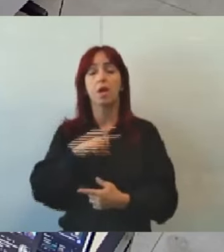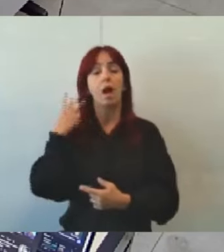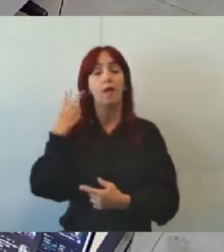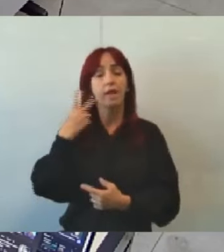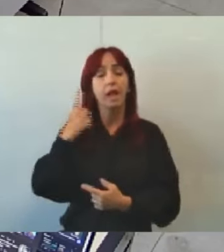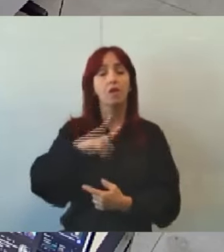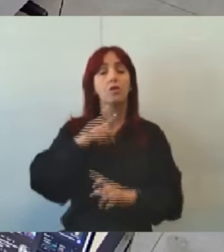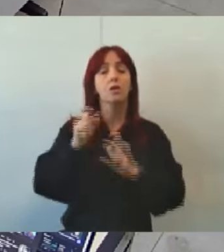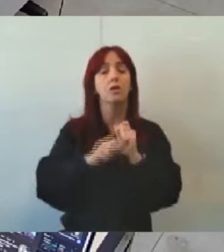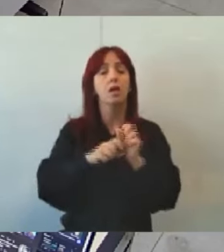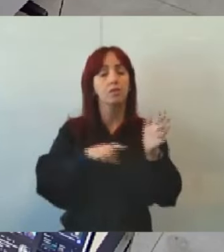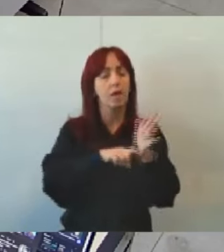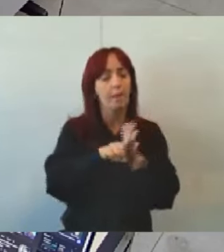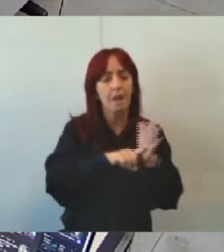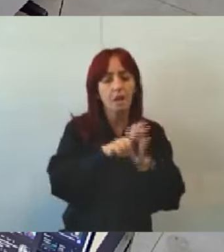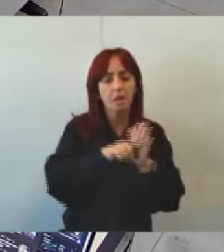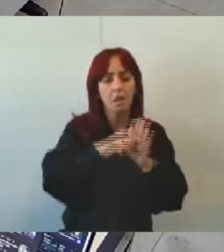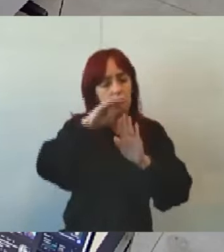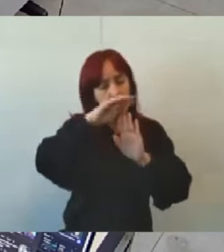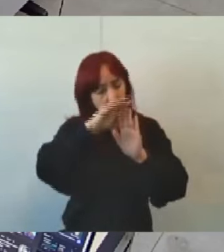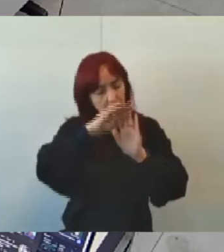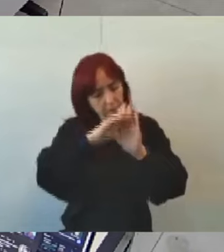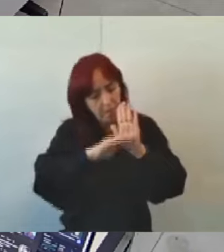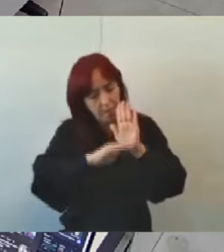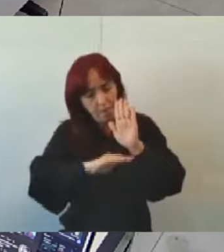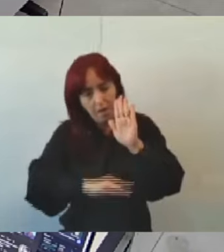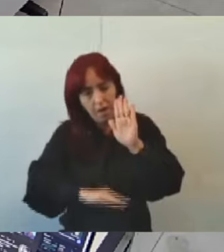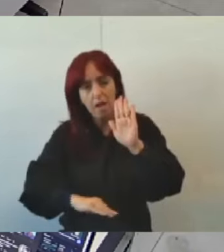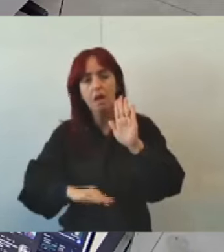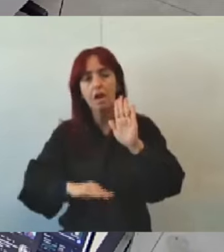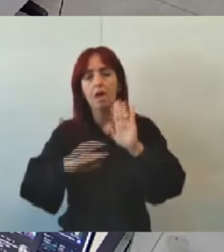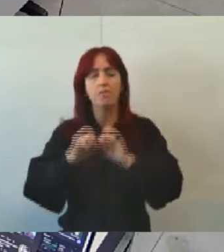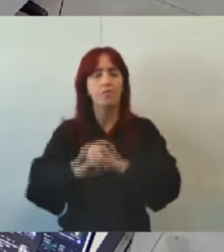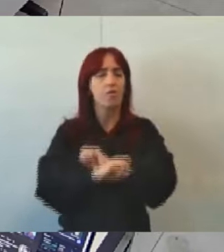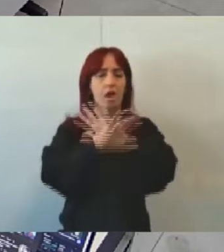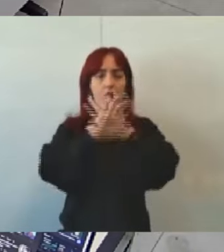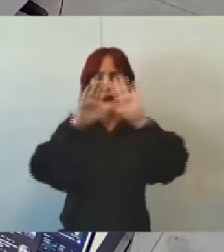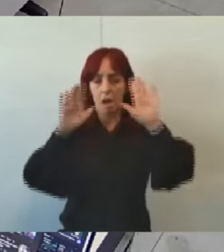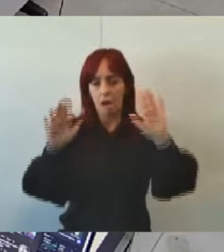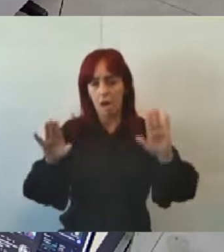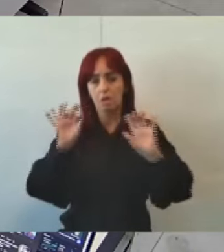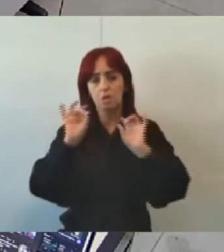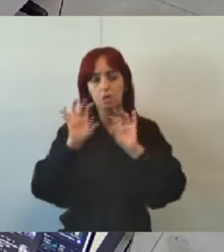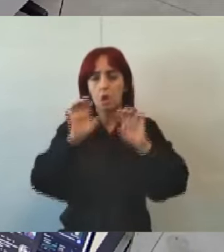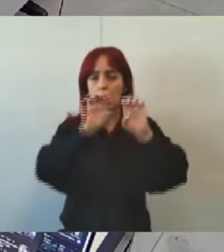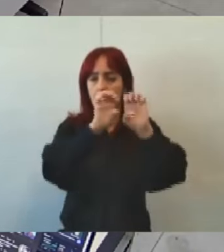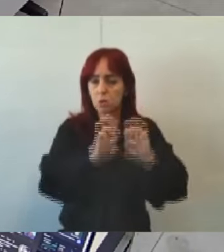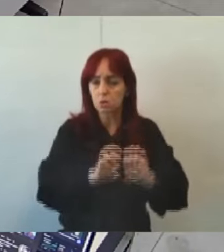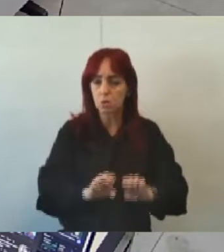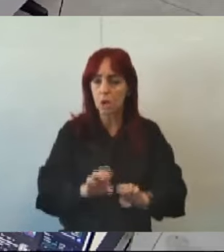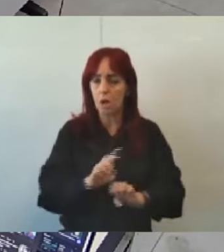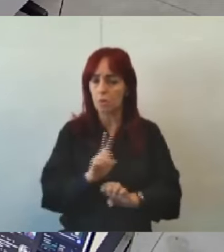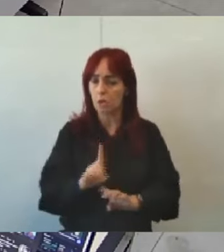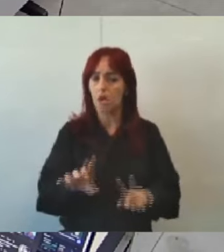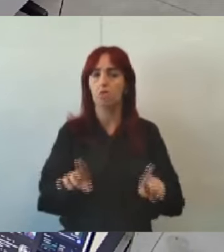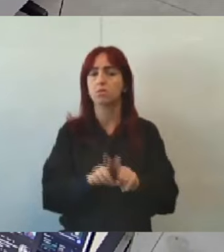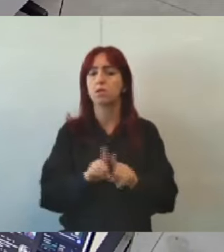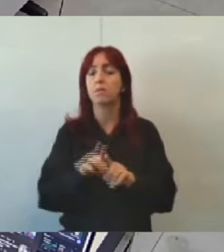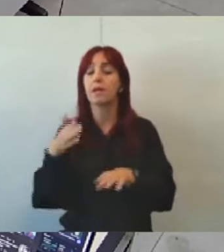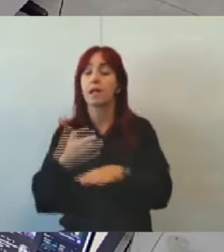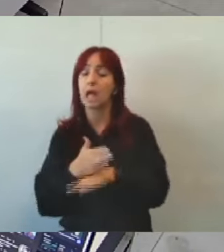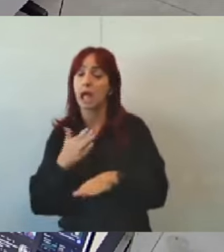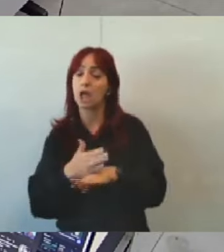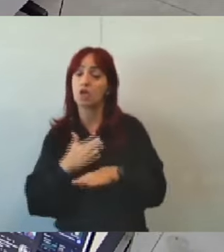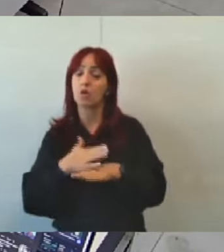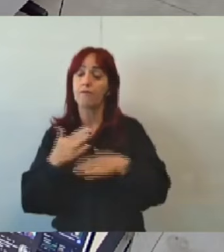conselhos tutelares não ficou apenas na questão estrutural mas entrou também estrutural física